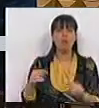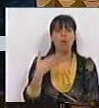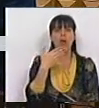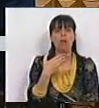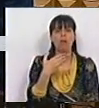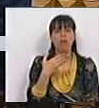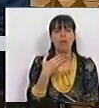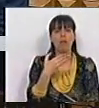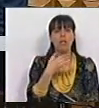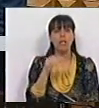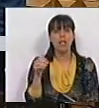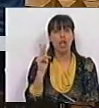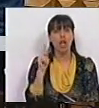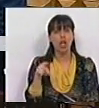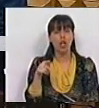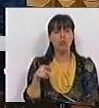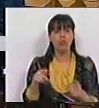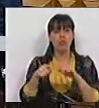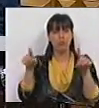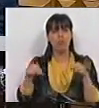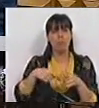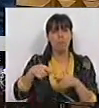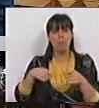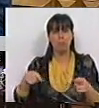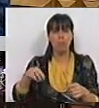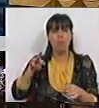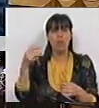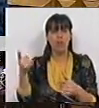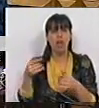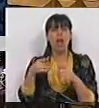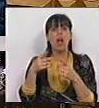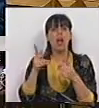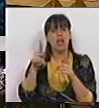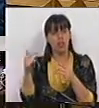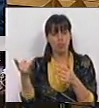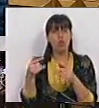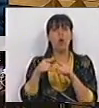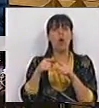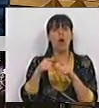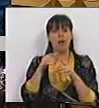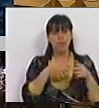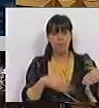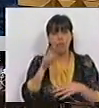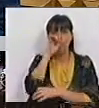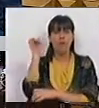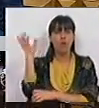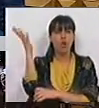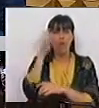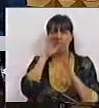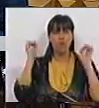700 quilómetros quadrados. As levadas atravessam a floresta